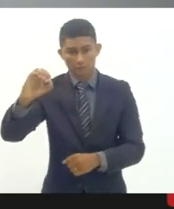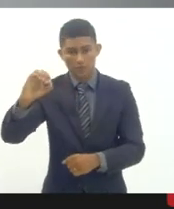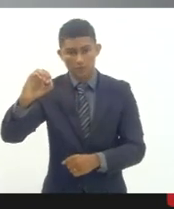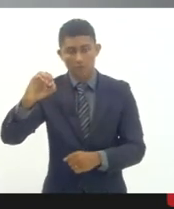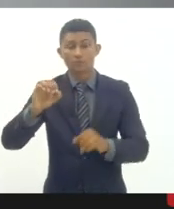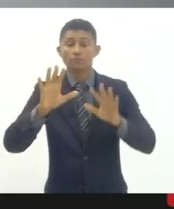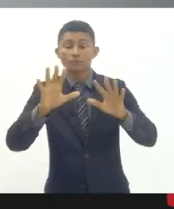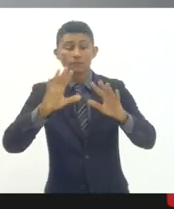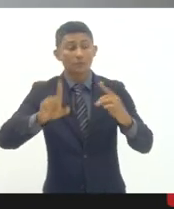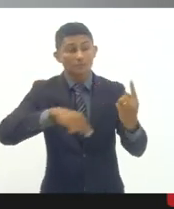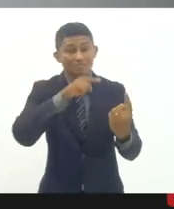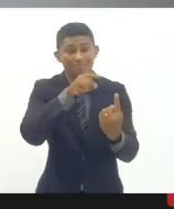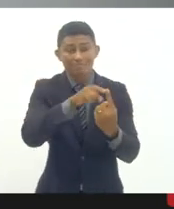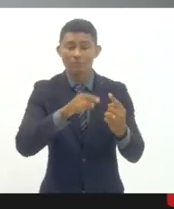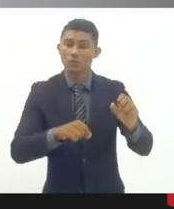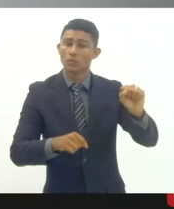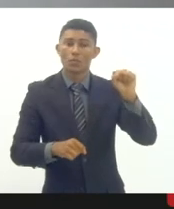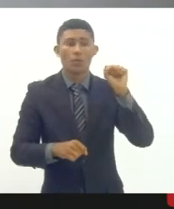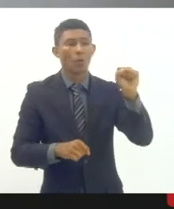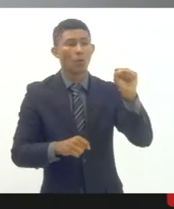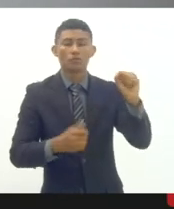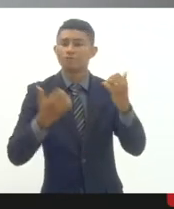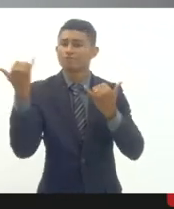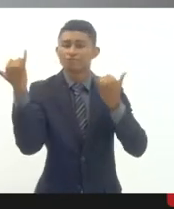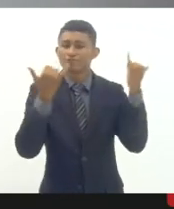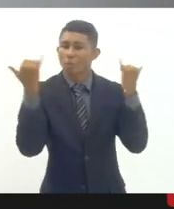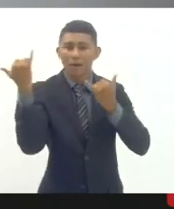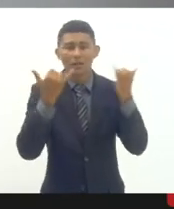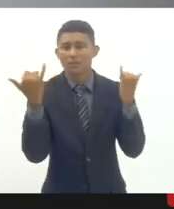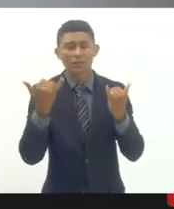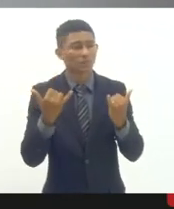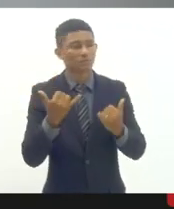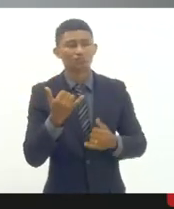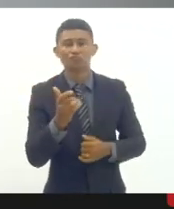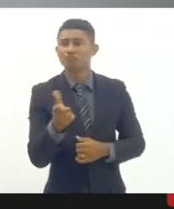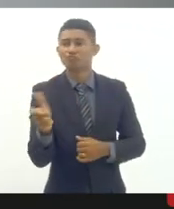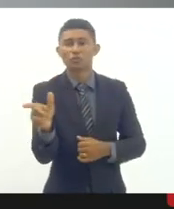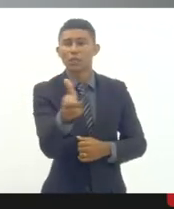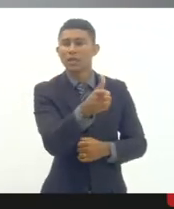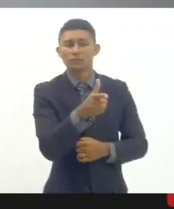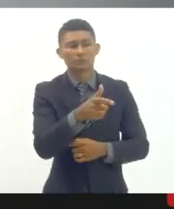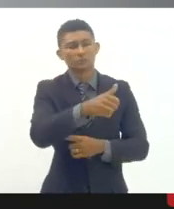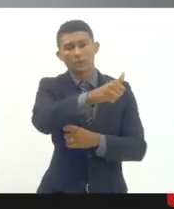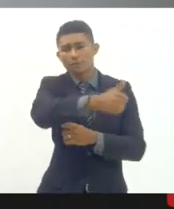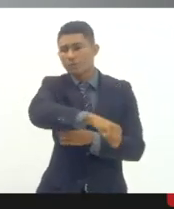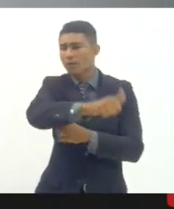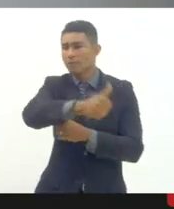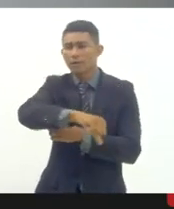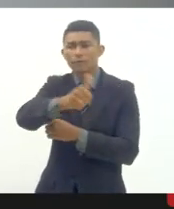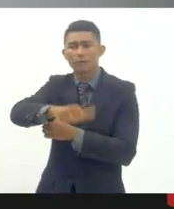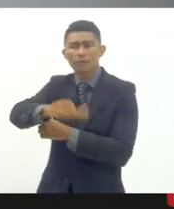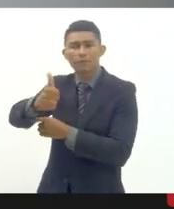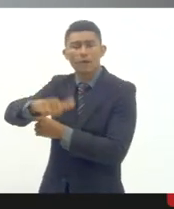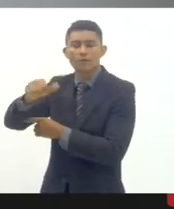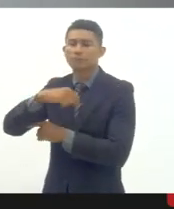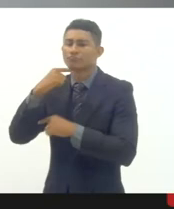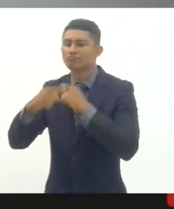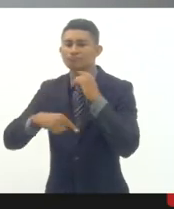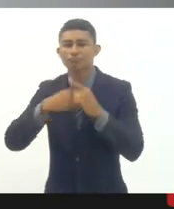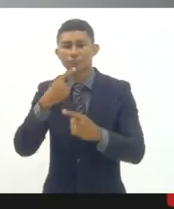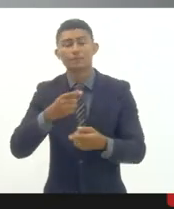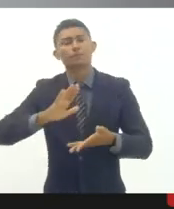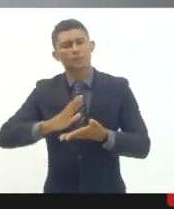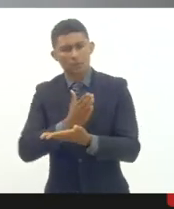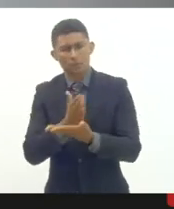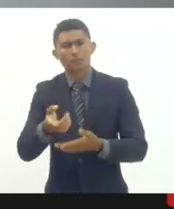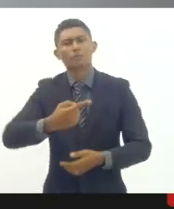não tem dados abertos para serem completamente avaliadas algumas delas a gente colocou